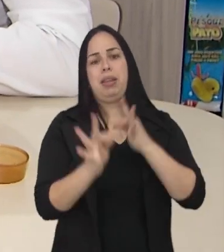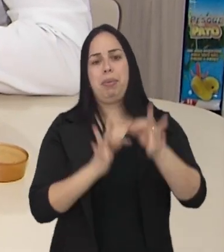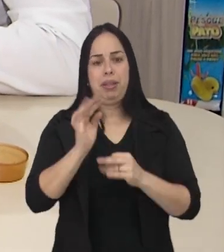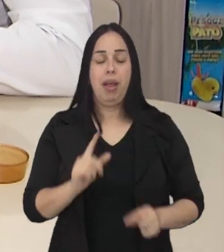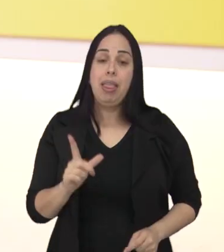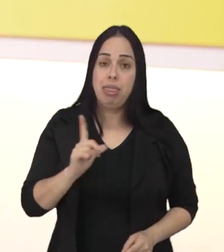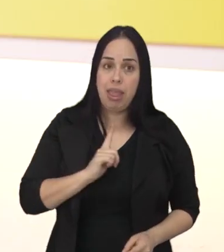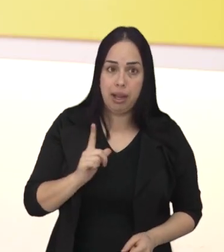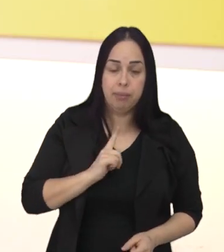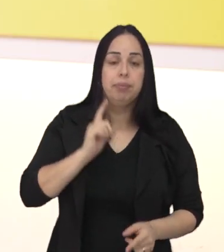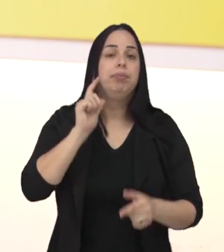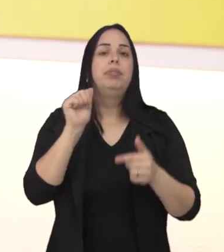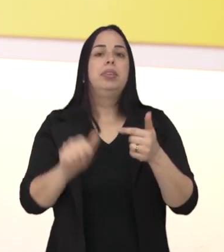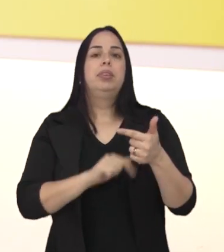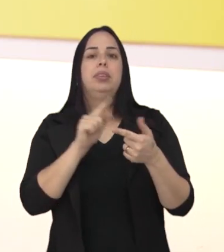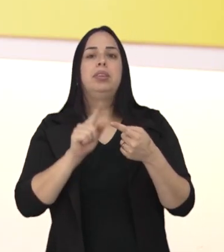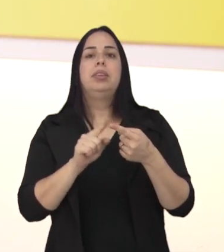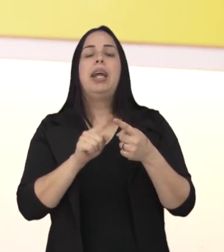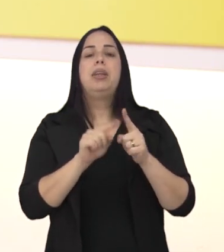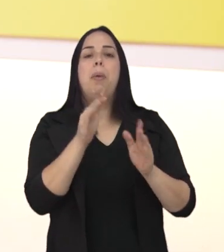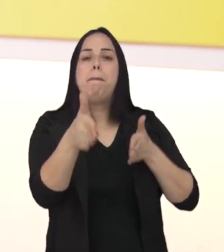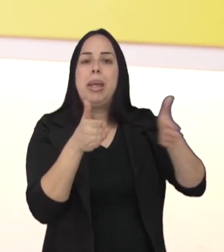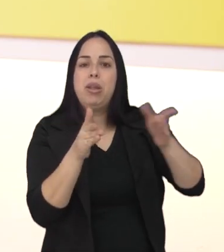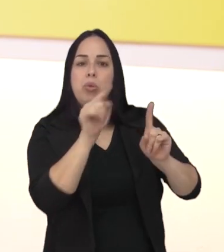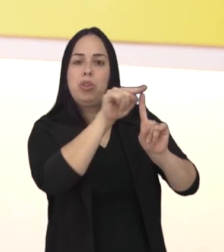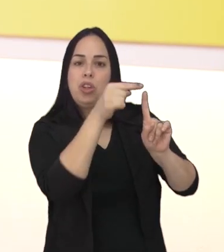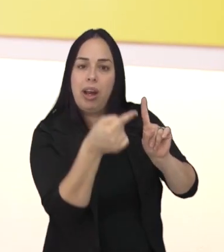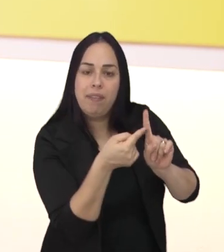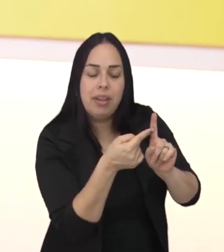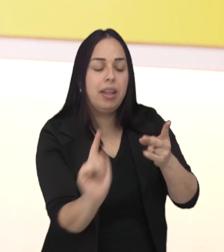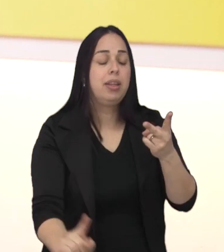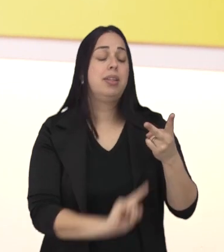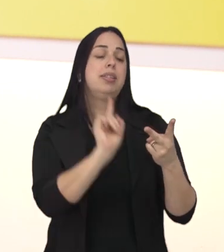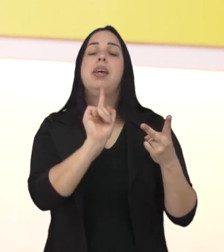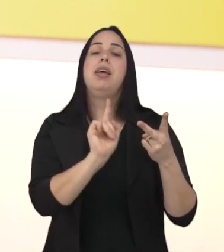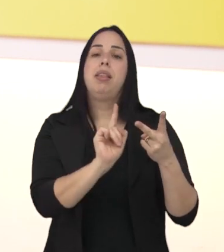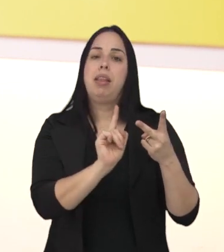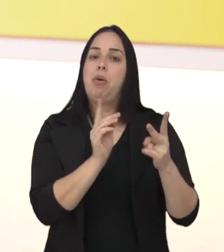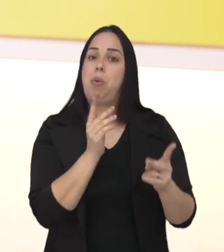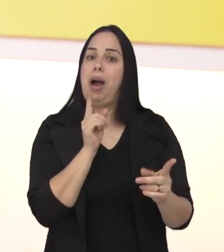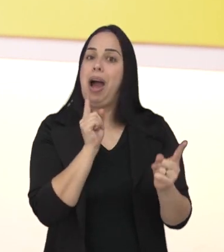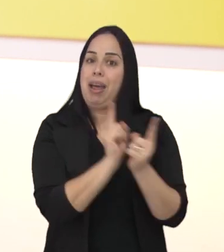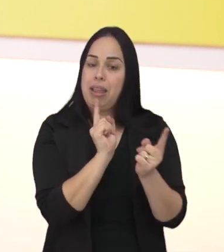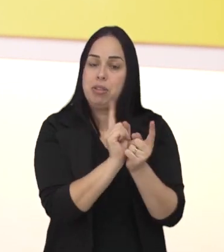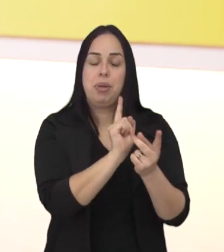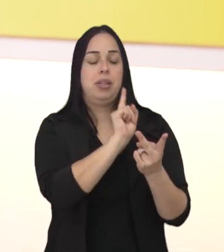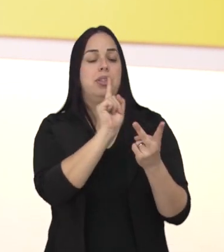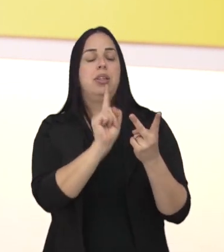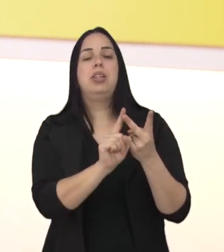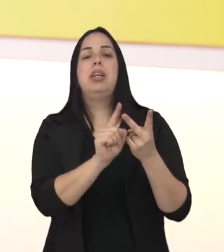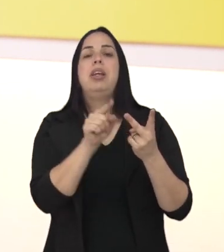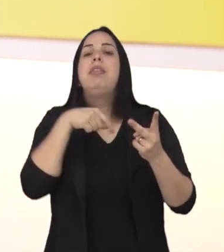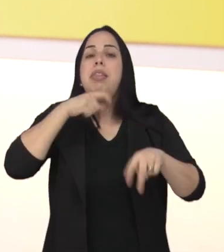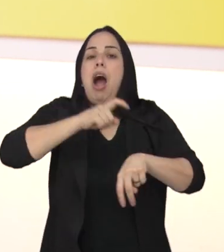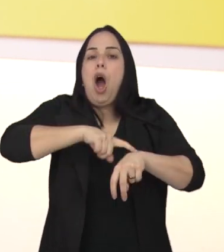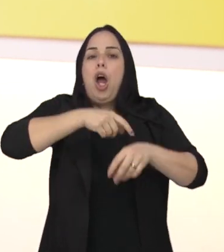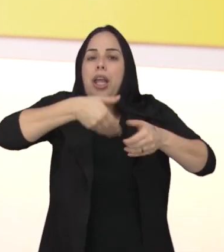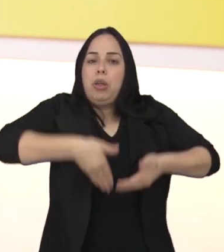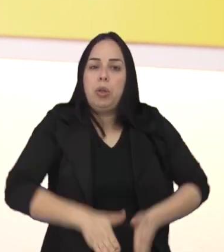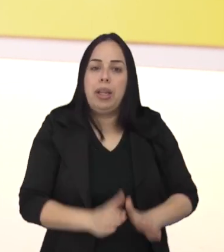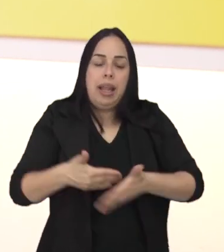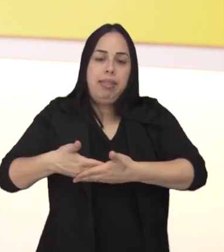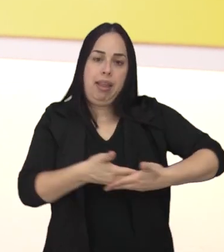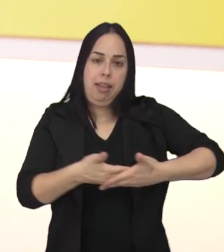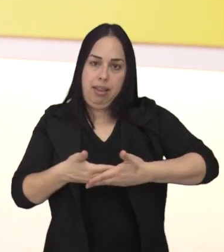tratamentos. A gente tem o acompanhamento do gestacional, depois o atendimento, suporte hospitalar quando o